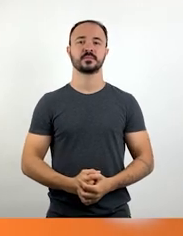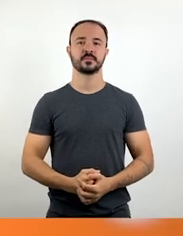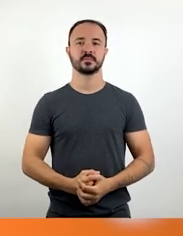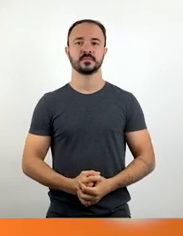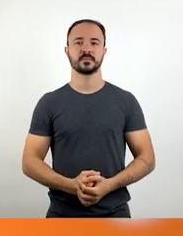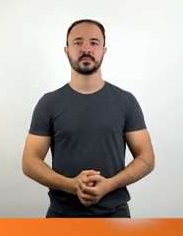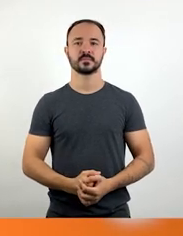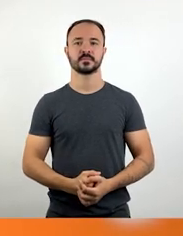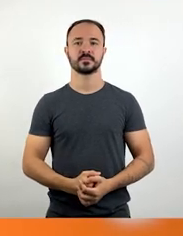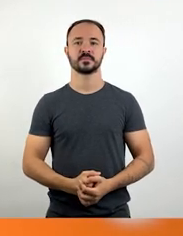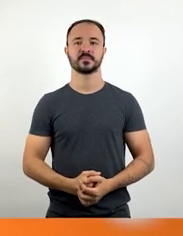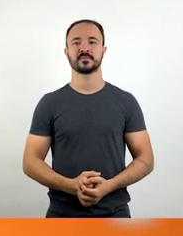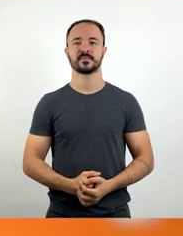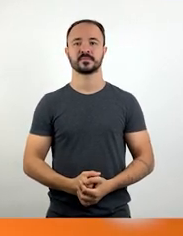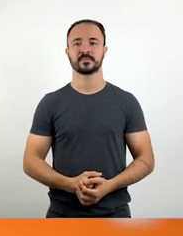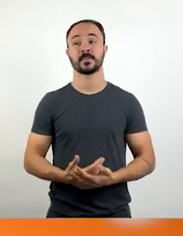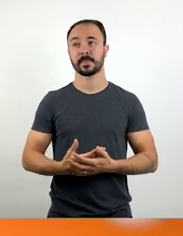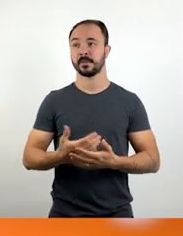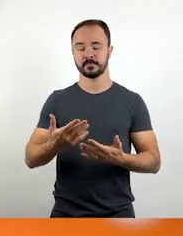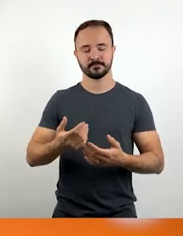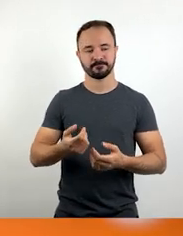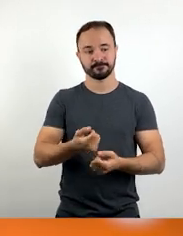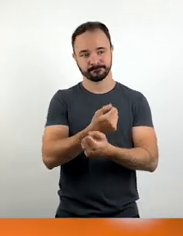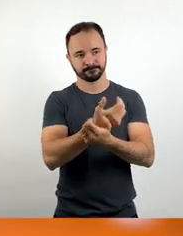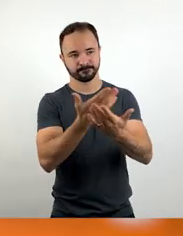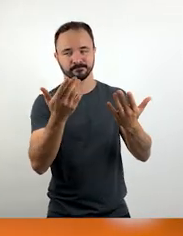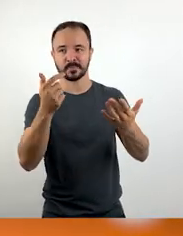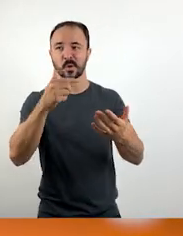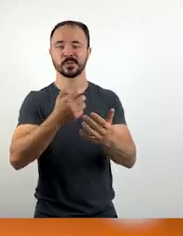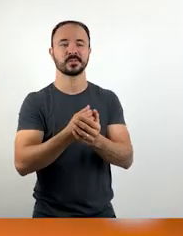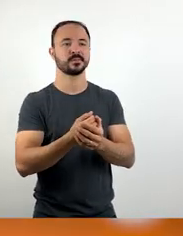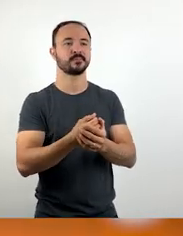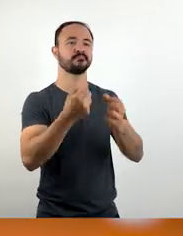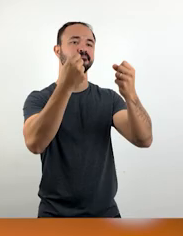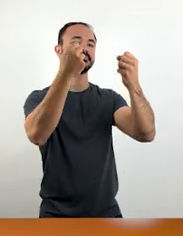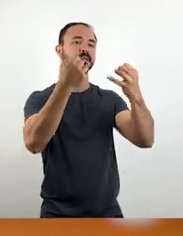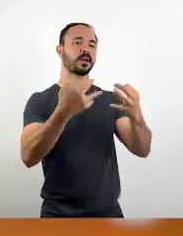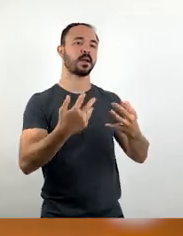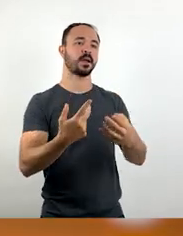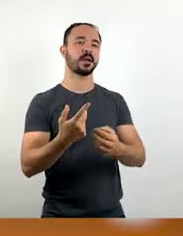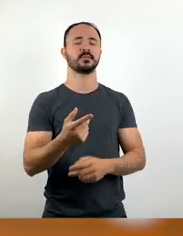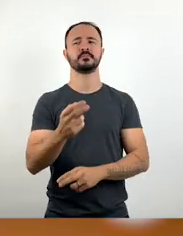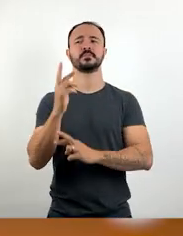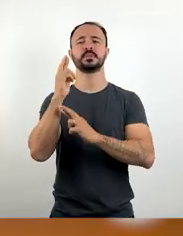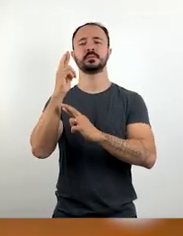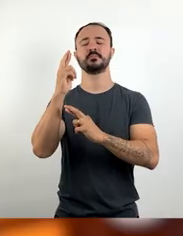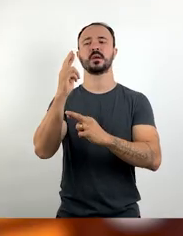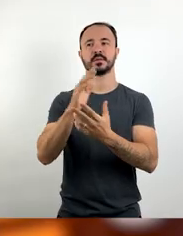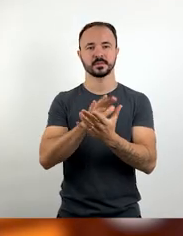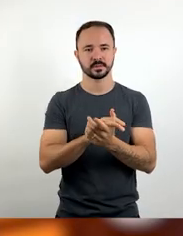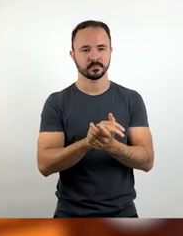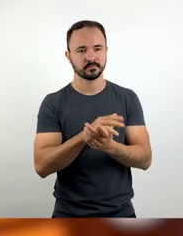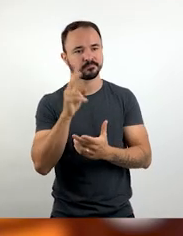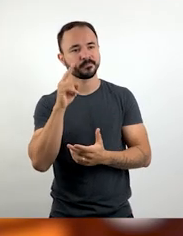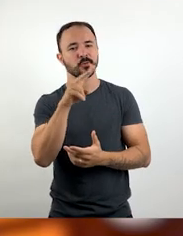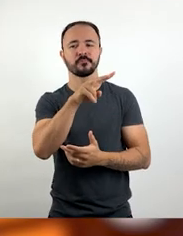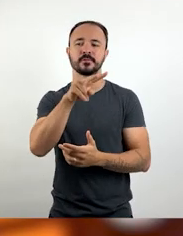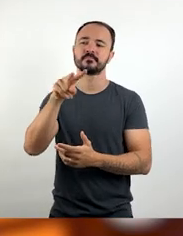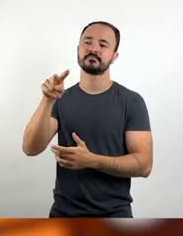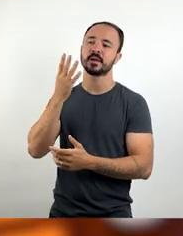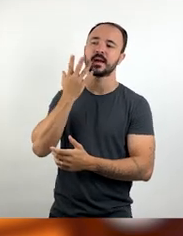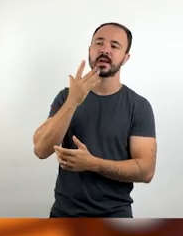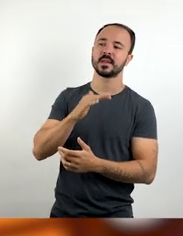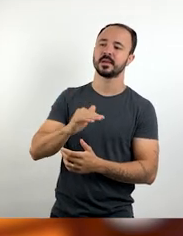Eu deixo aqui hoje a minha mensagem de esperança quando eu olho para cada criança e deixo também a minha mensagem de